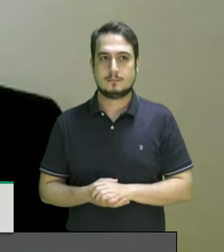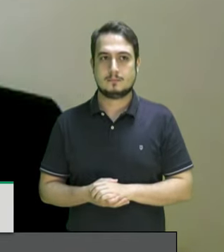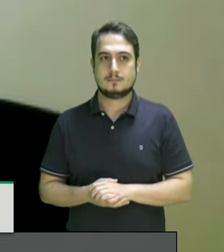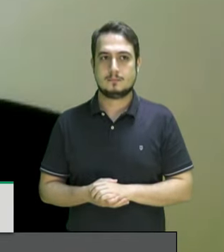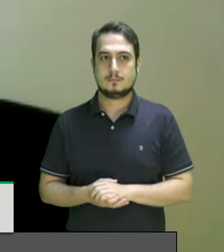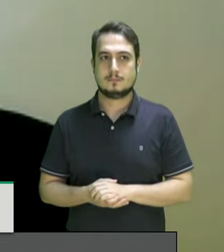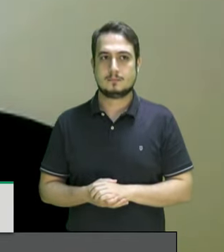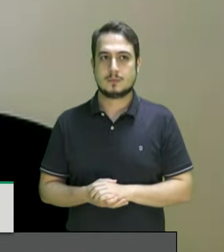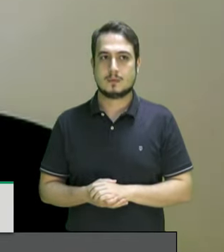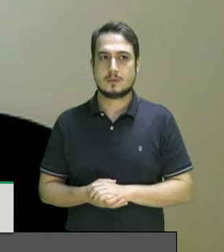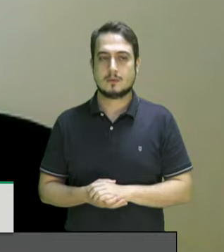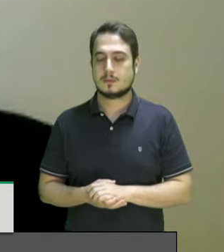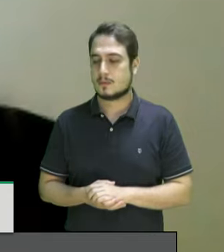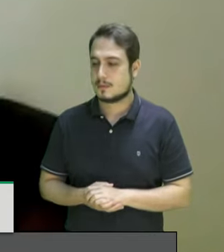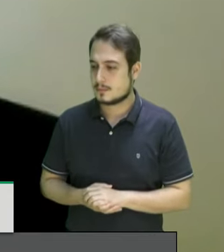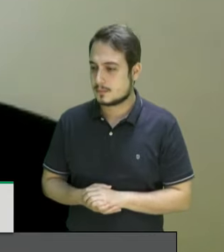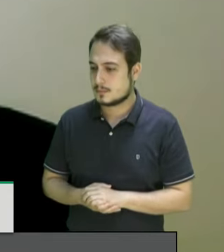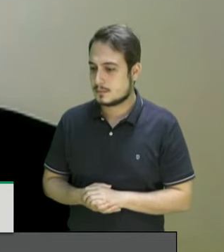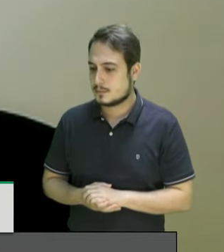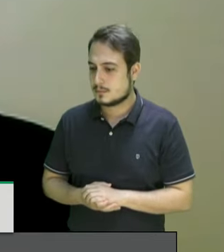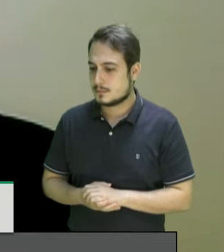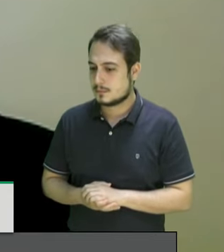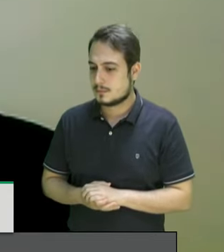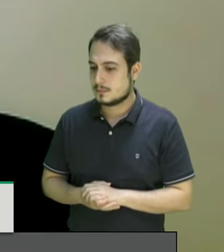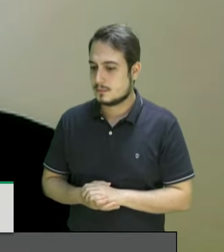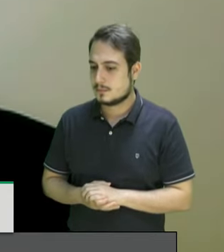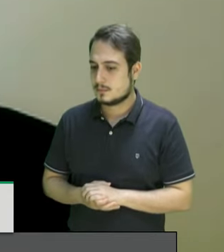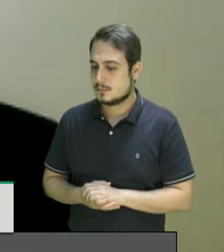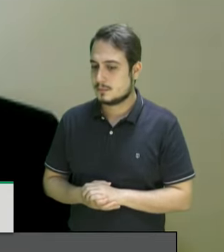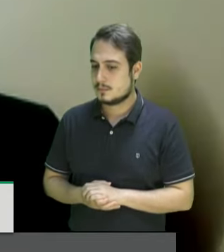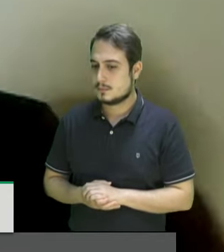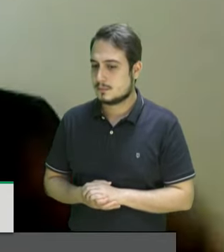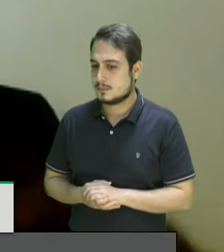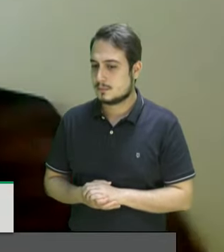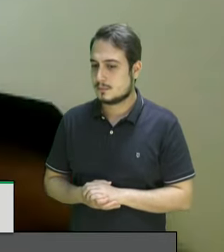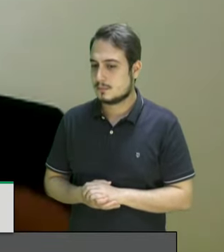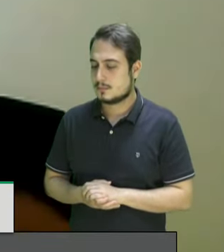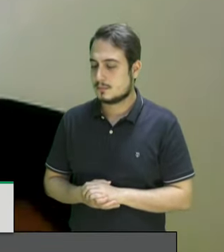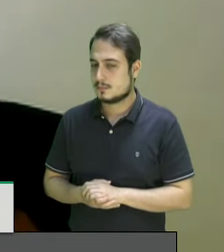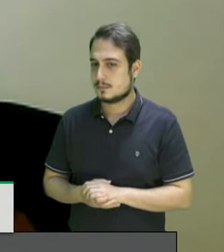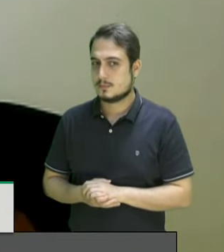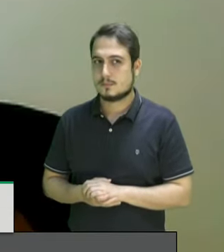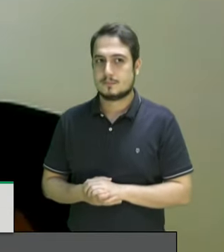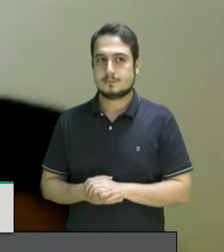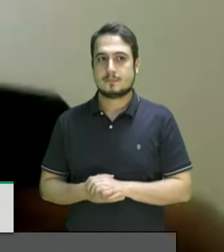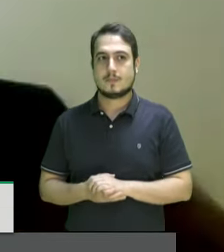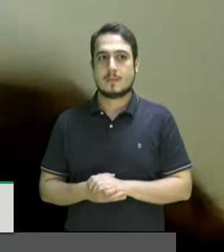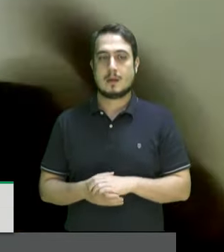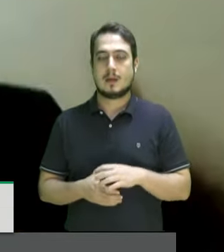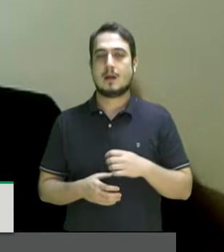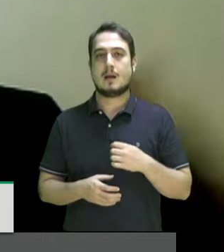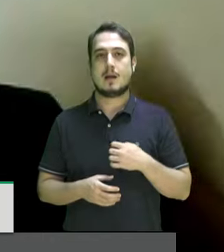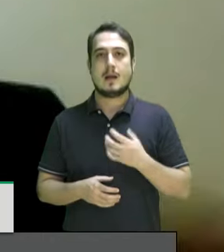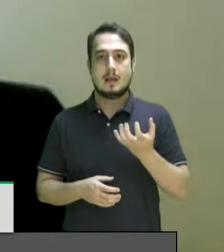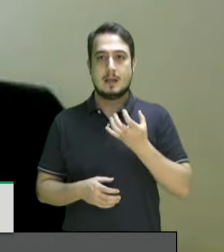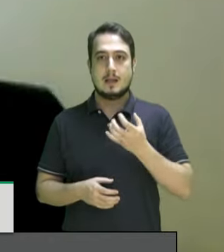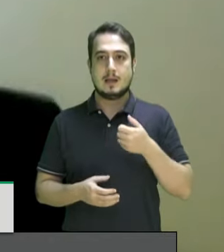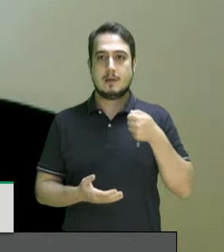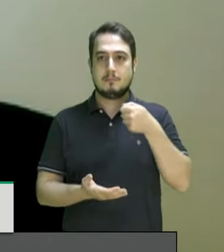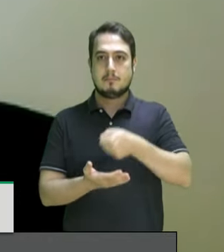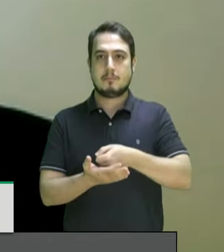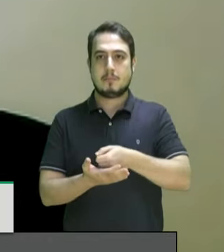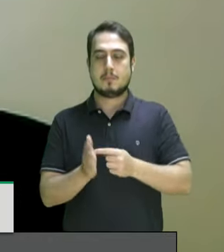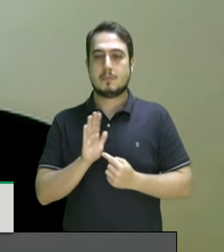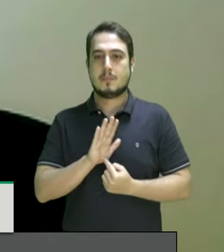aquele micróbio lera os livros que carregaram consigo queriam que eu provasse que havia lido os livros